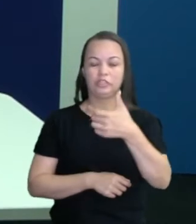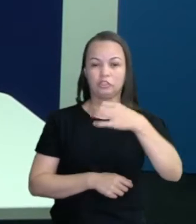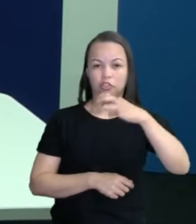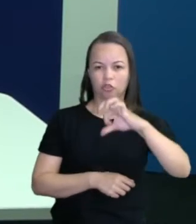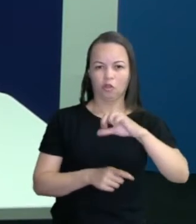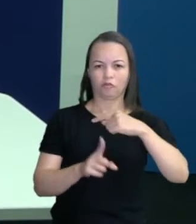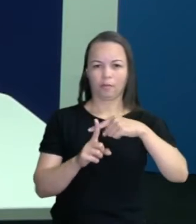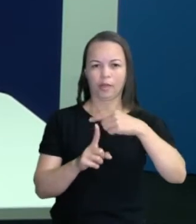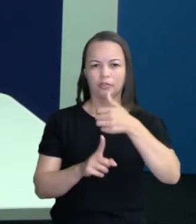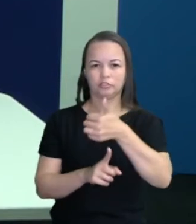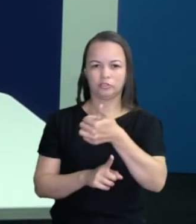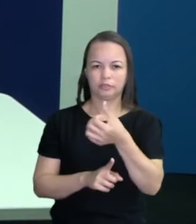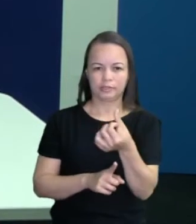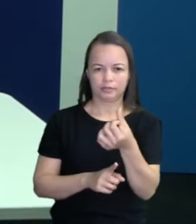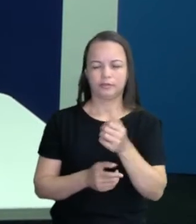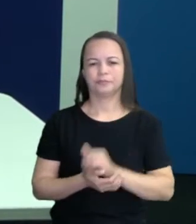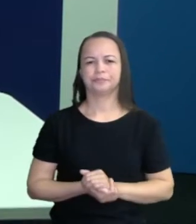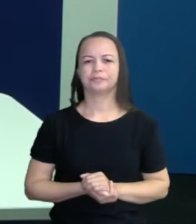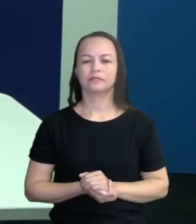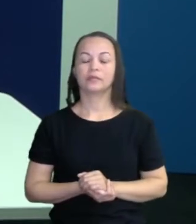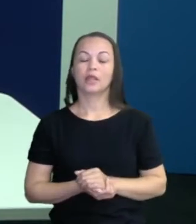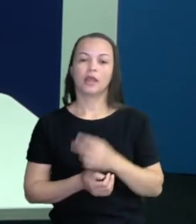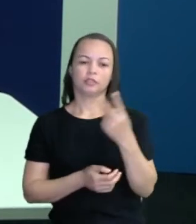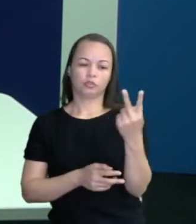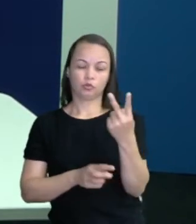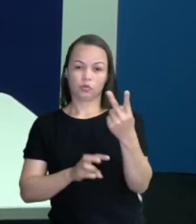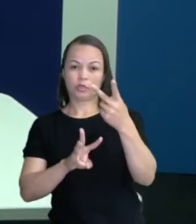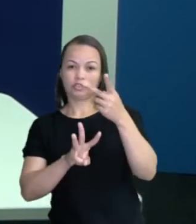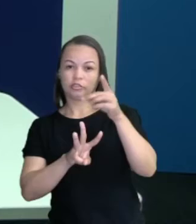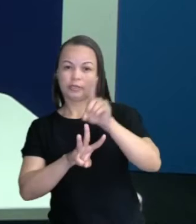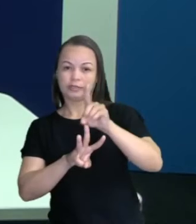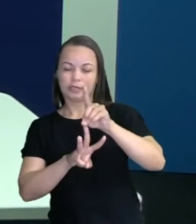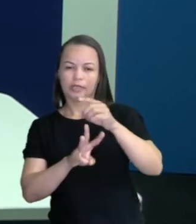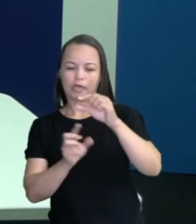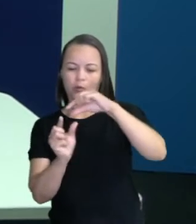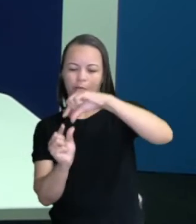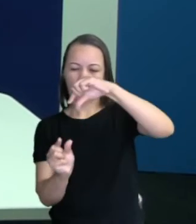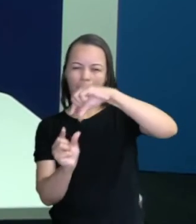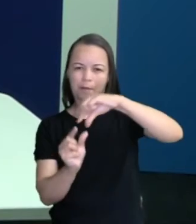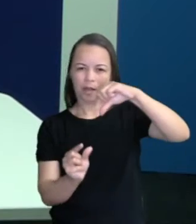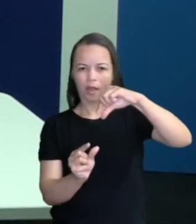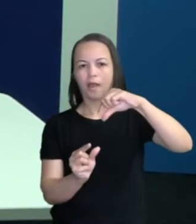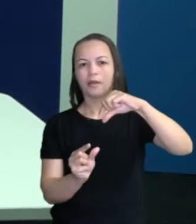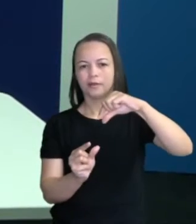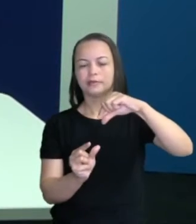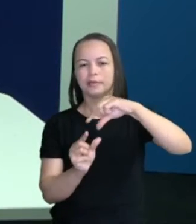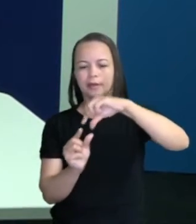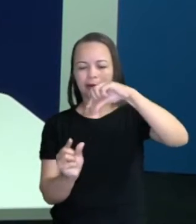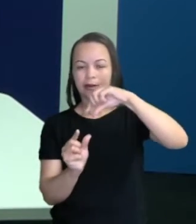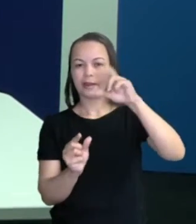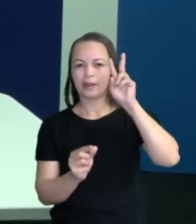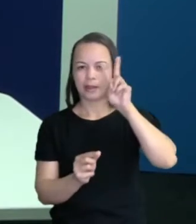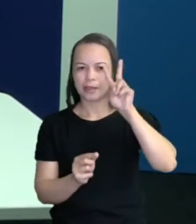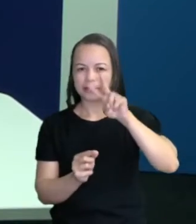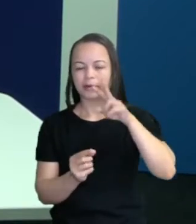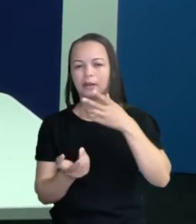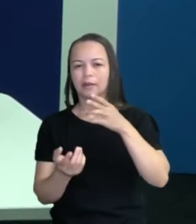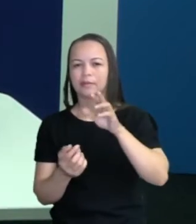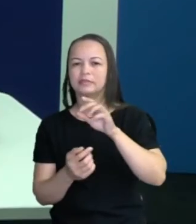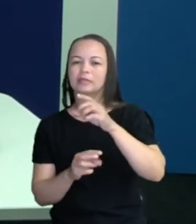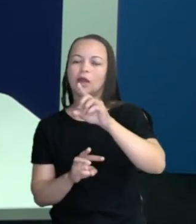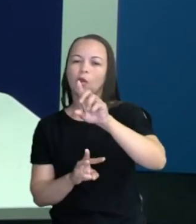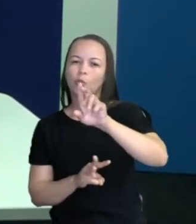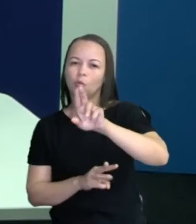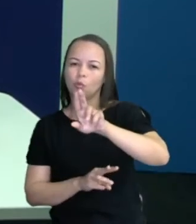fazer o 29 mais 16. Duas dezenas, cada uma valendo 10, né? Lembra que a barrinha representa 10 unidades,